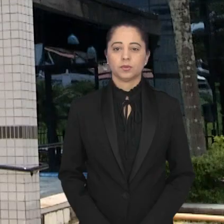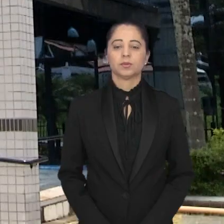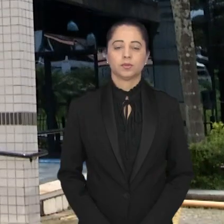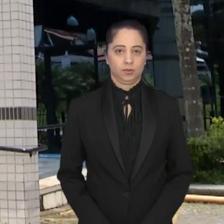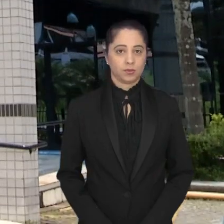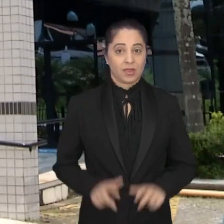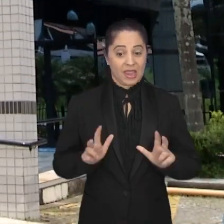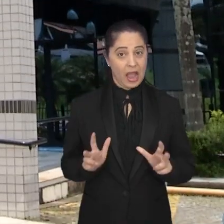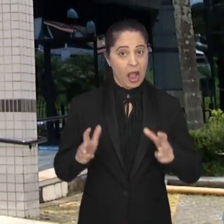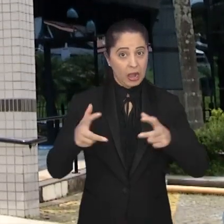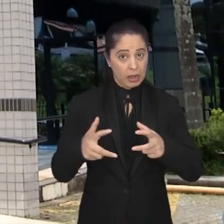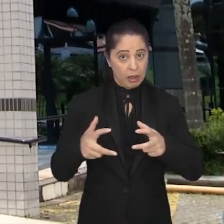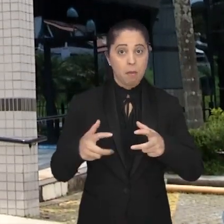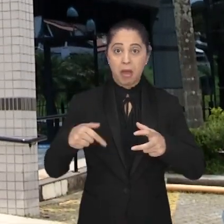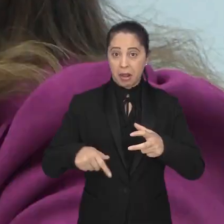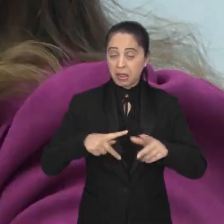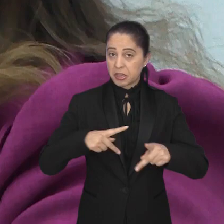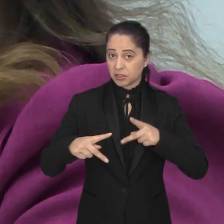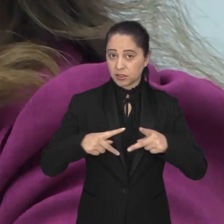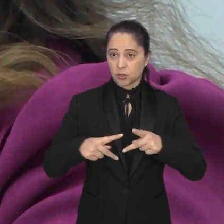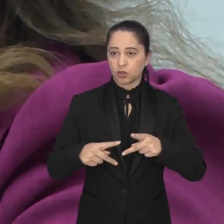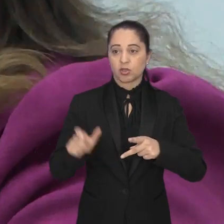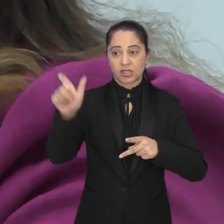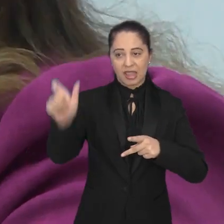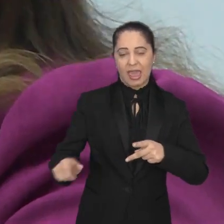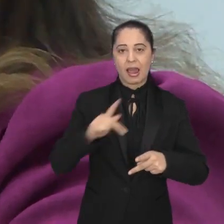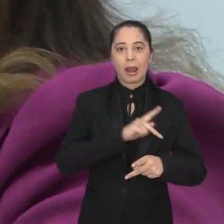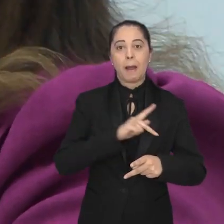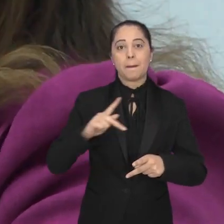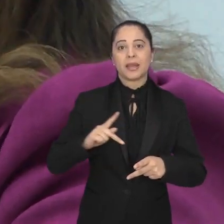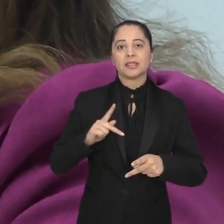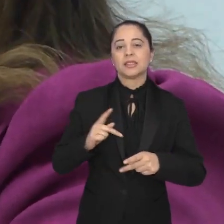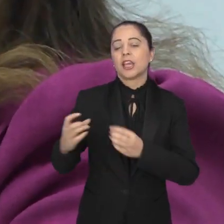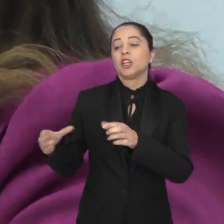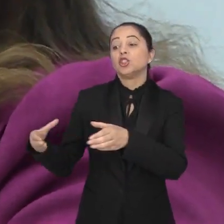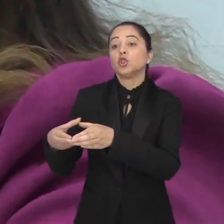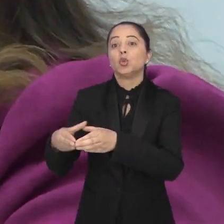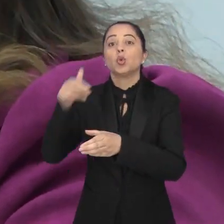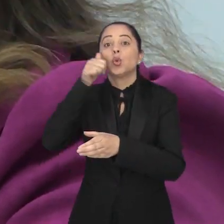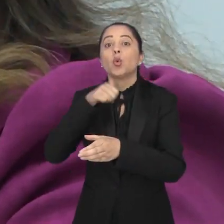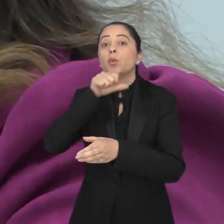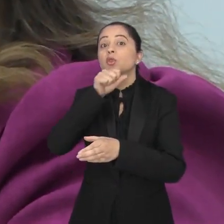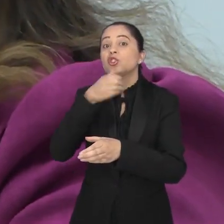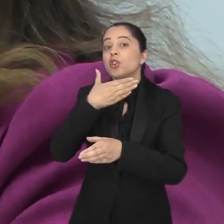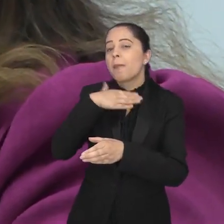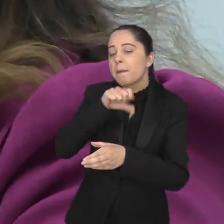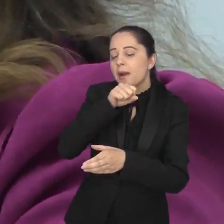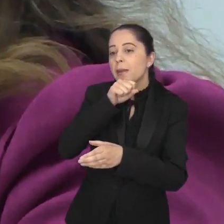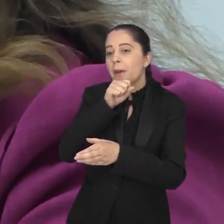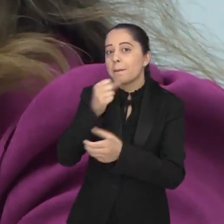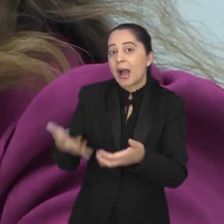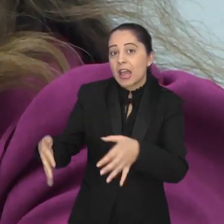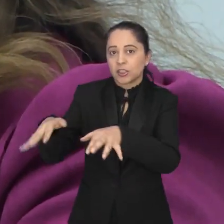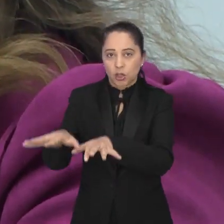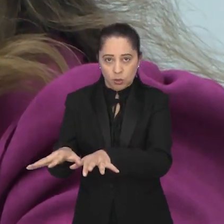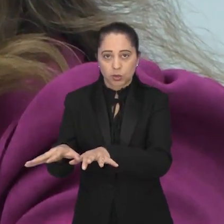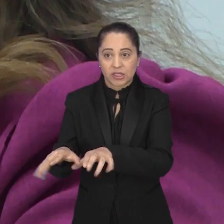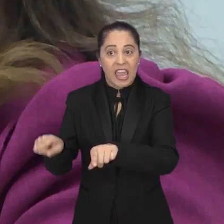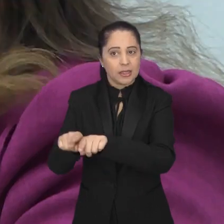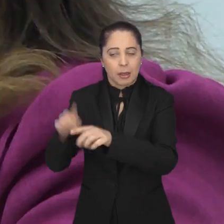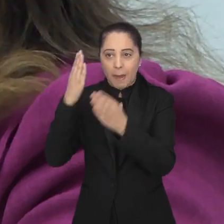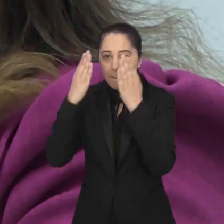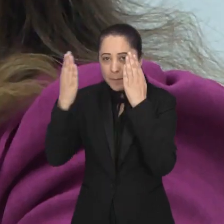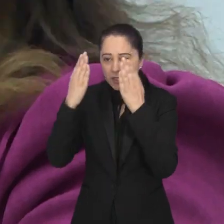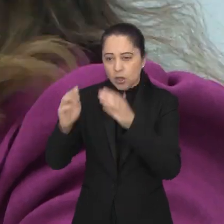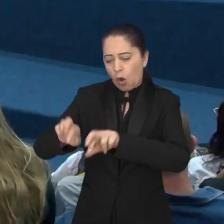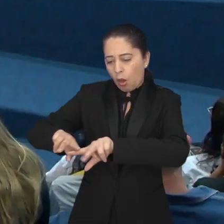cidade. A Câmara de São José dos Campos recebeu a presidente da Rede de Mães Inclusiva de Campinas, psicólogas e representantes